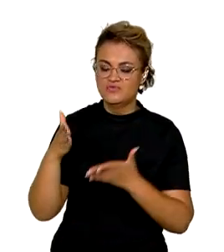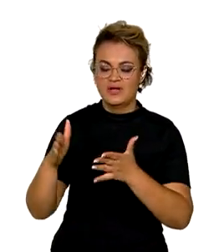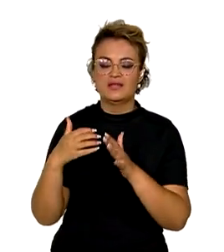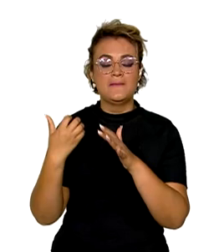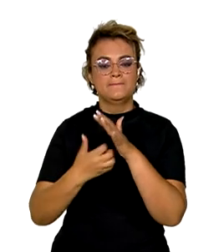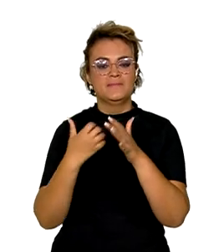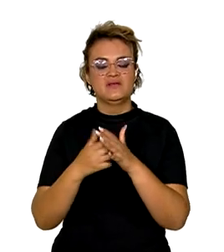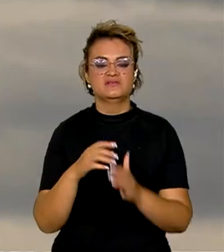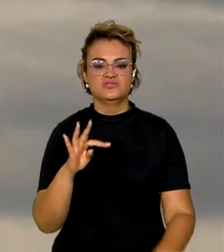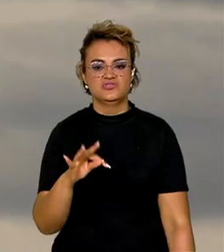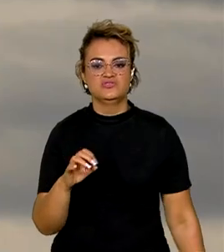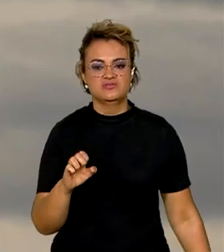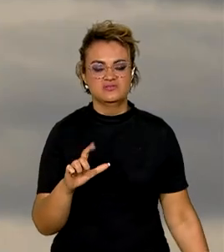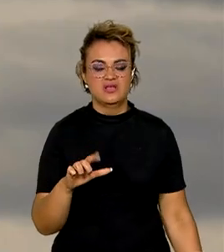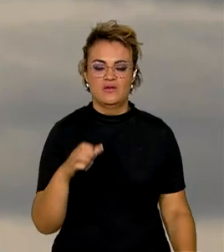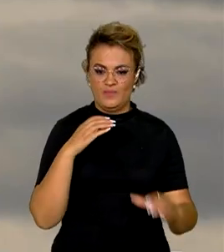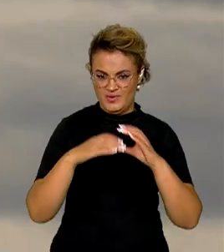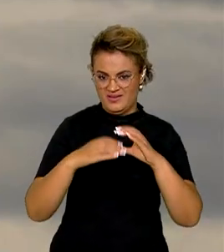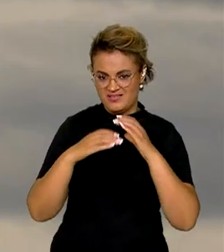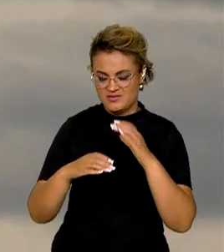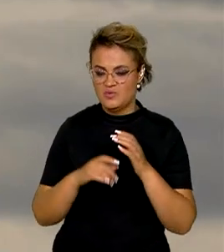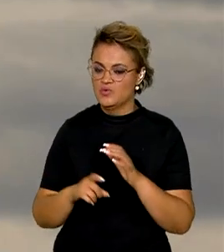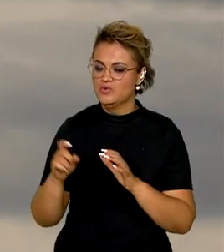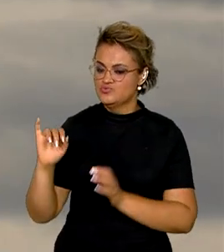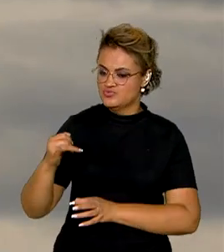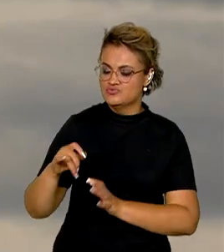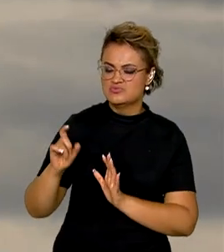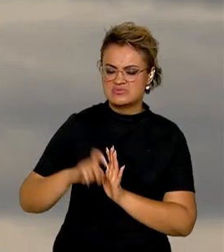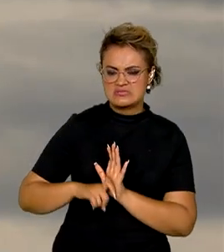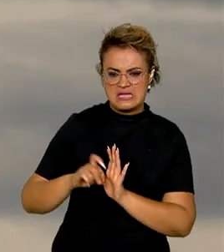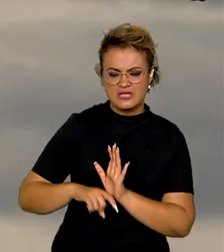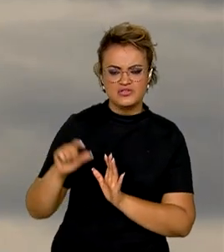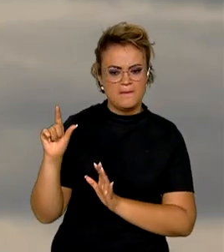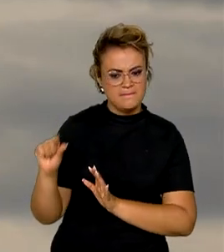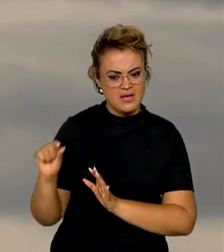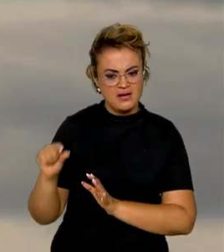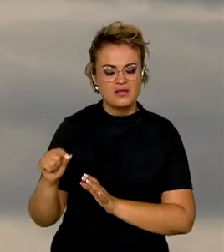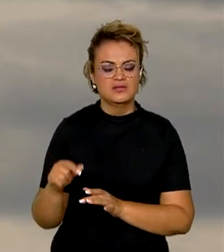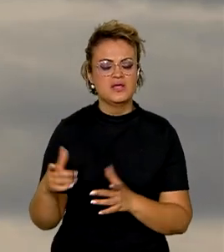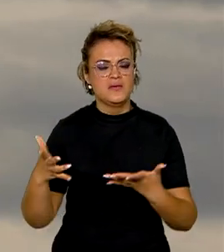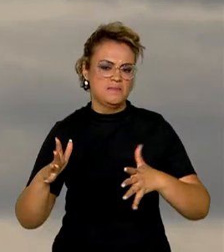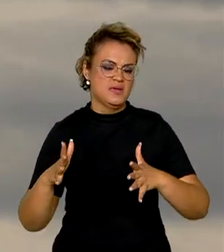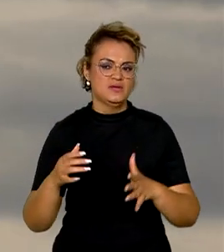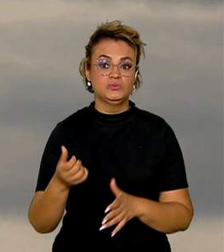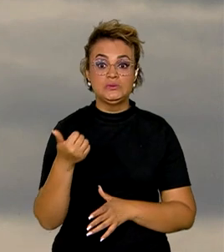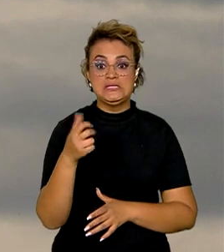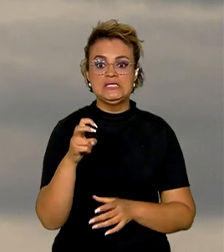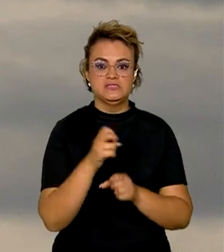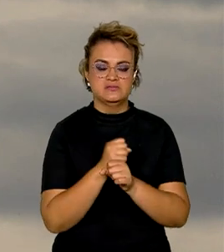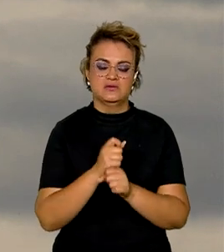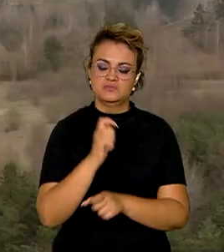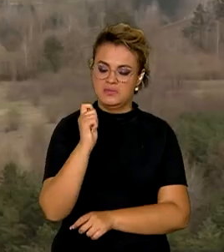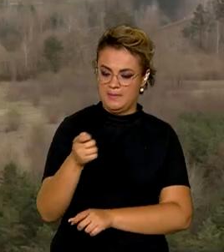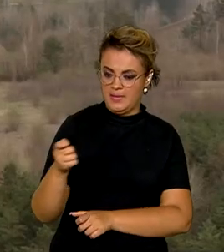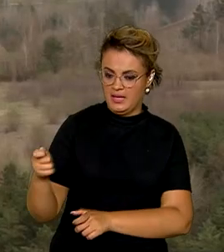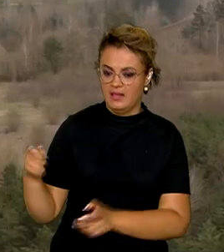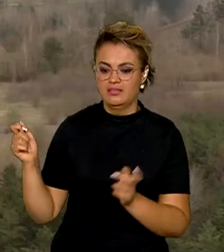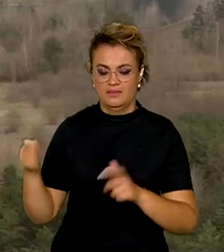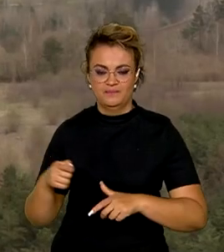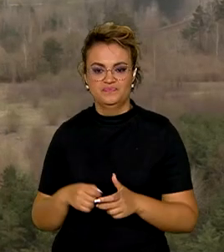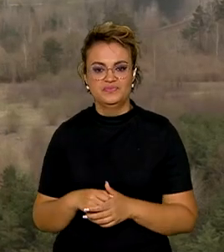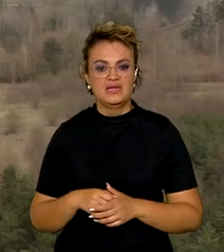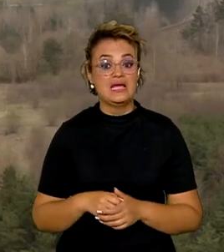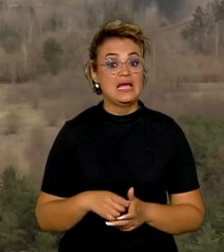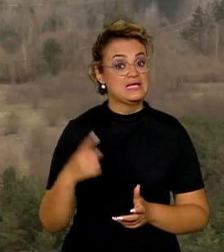empresas de telecomunicações, com taxas de juros subsidiadas e prazo de 15 anos para pagamento. Esta